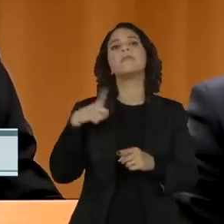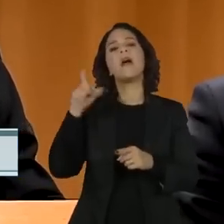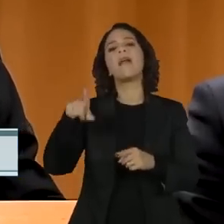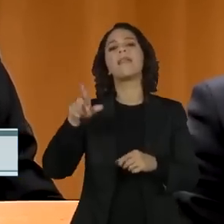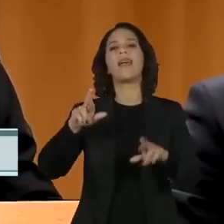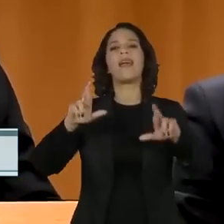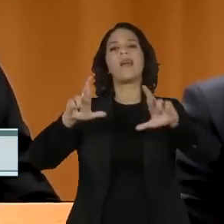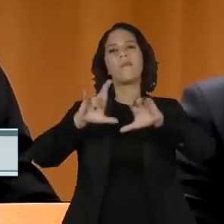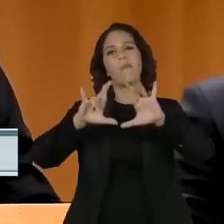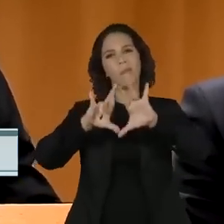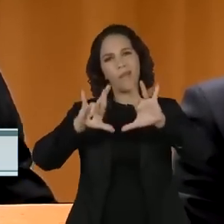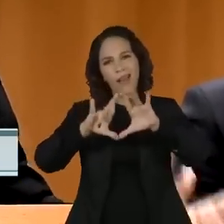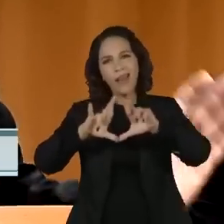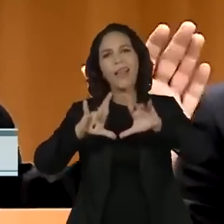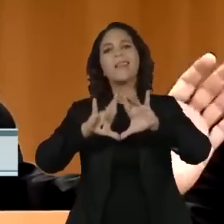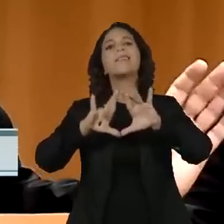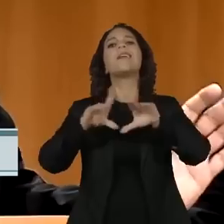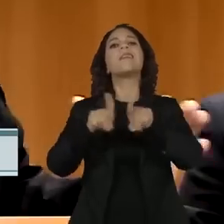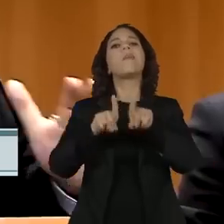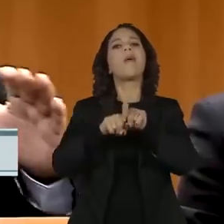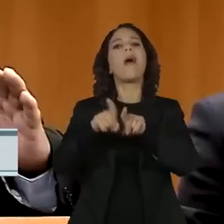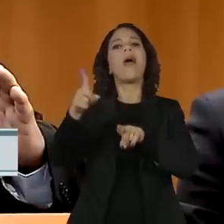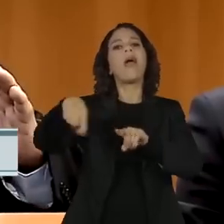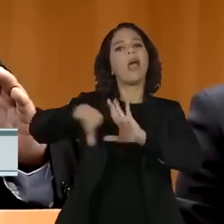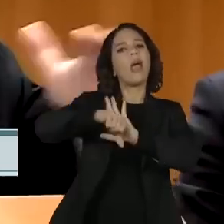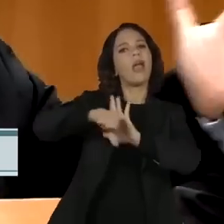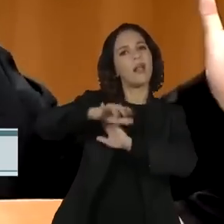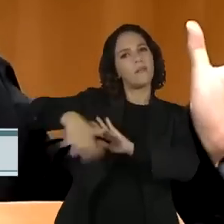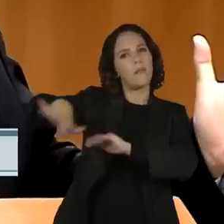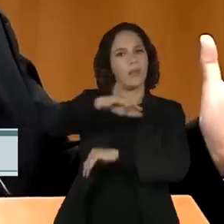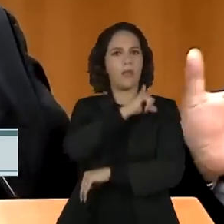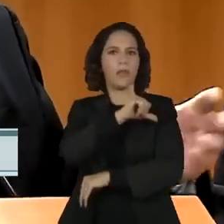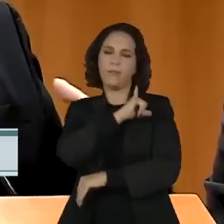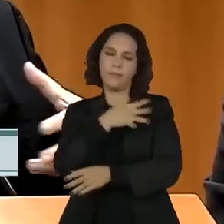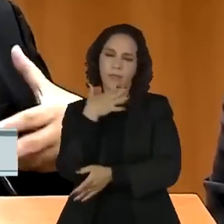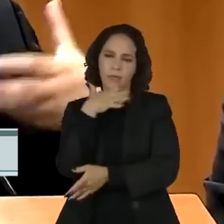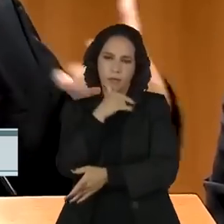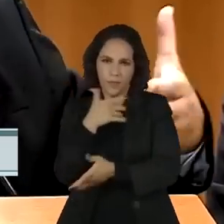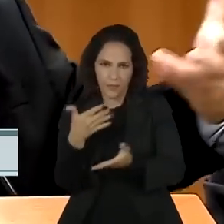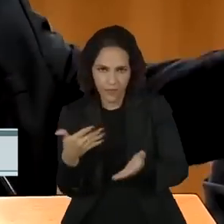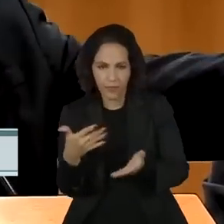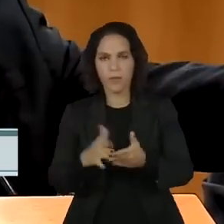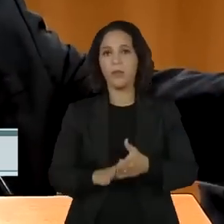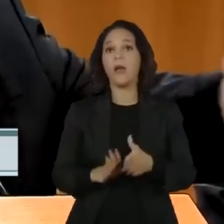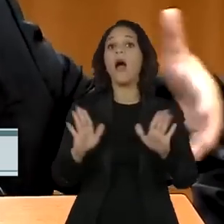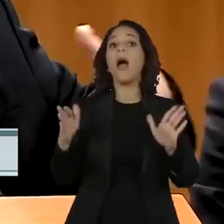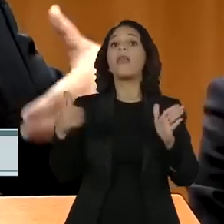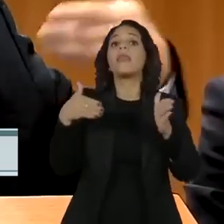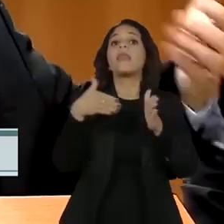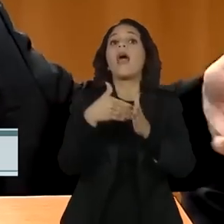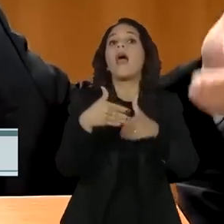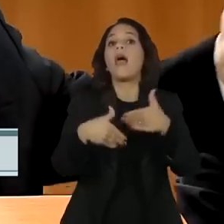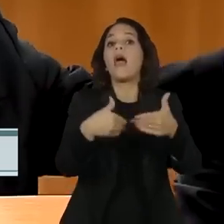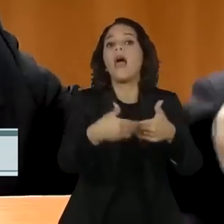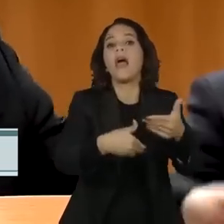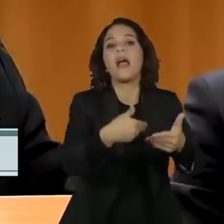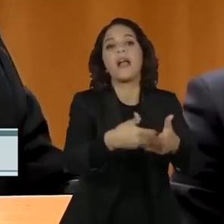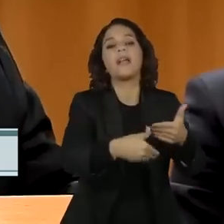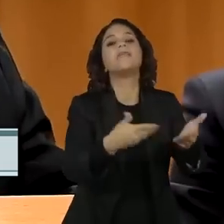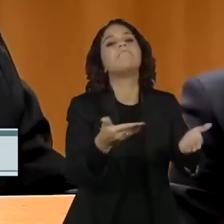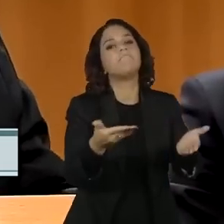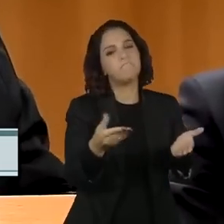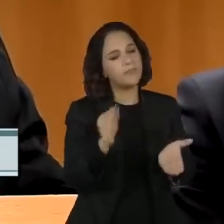milícias e do crime organizado no Rio de Janeiro. Então, isso é indiscutível. Até onde vai isso? É claro que